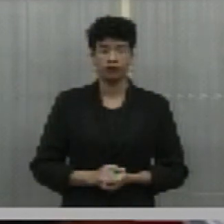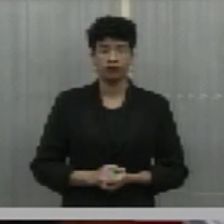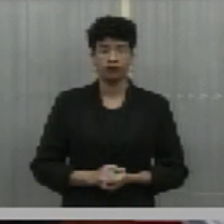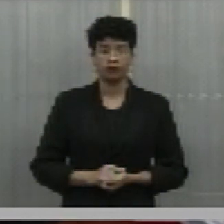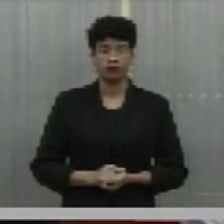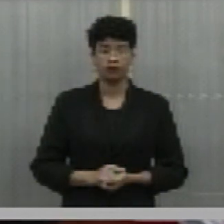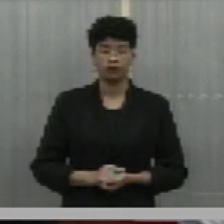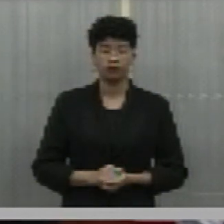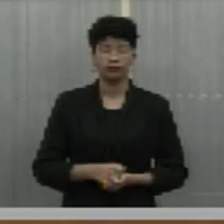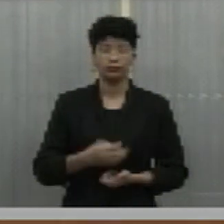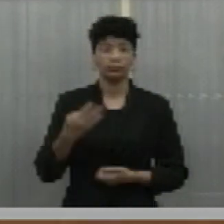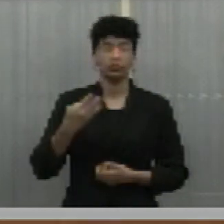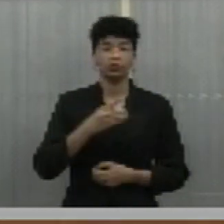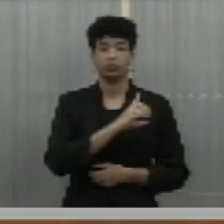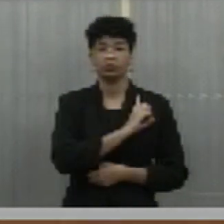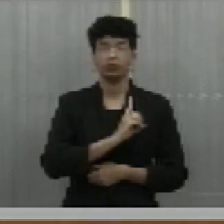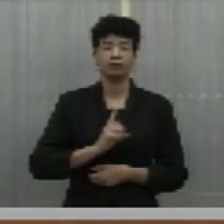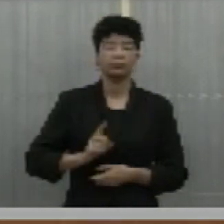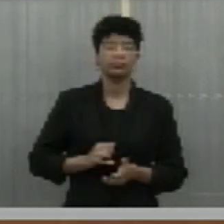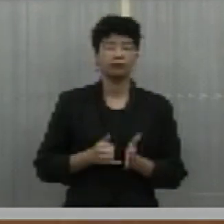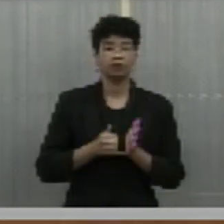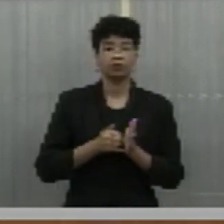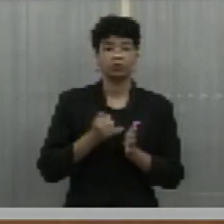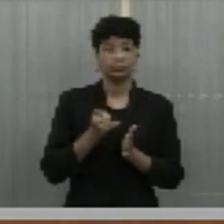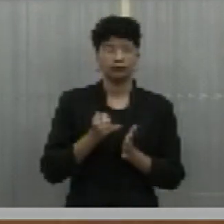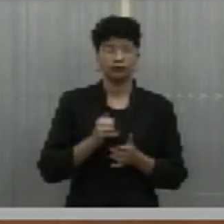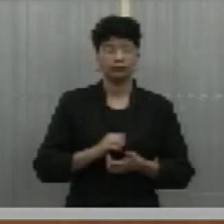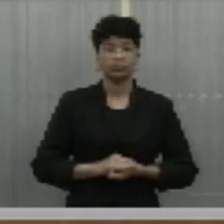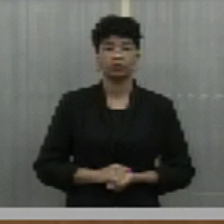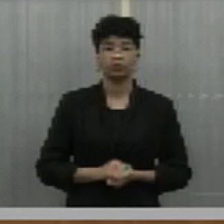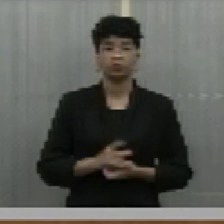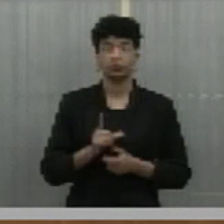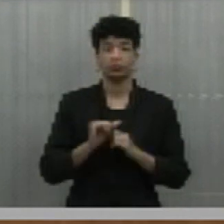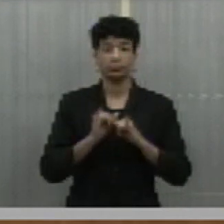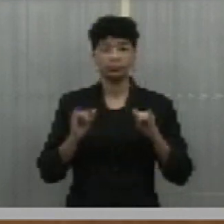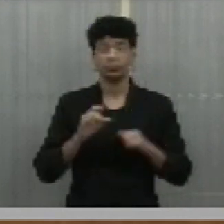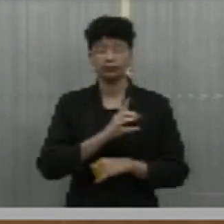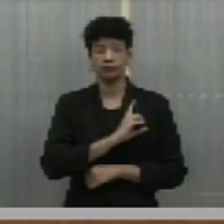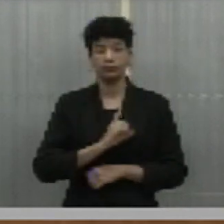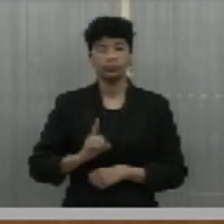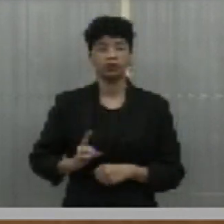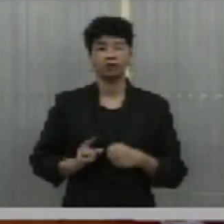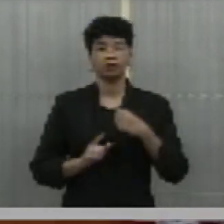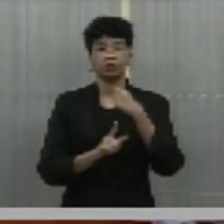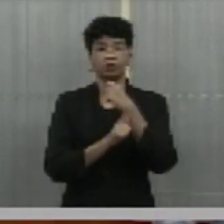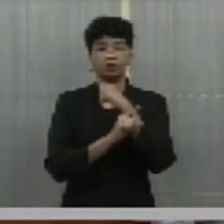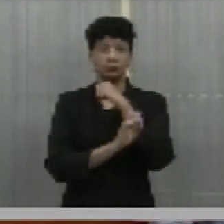O quarto orador dos pequenos avisos, deputado Gil Carlos.